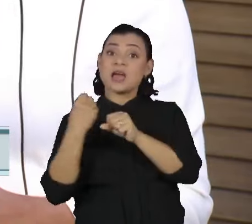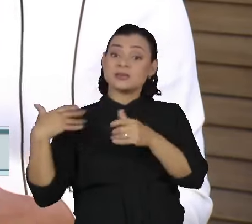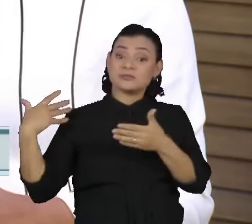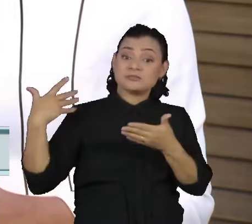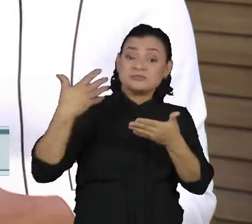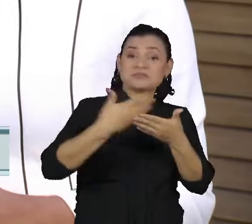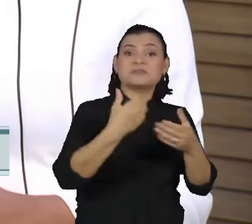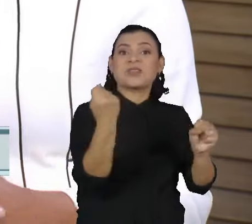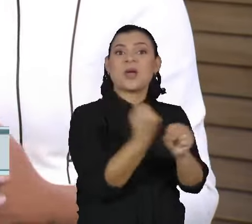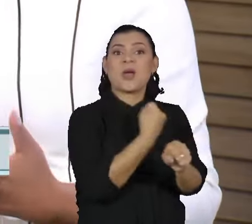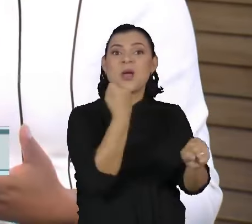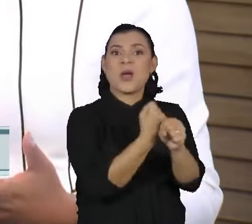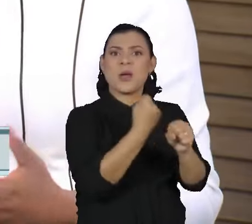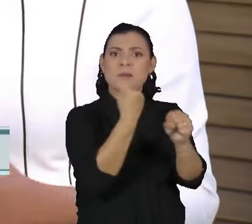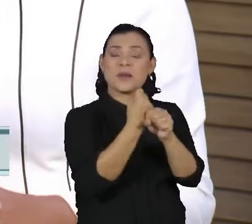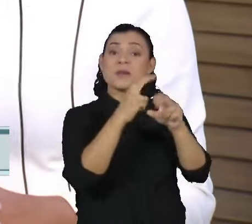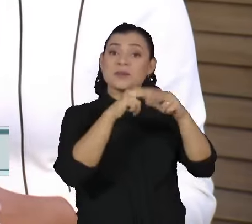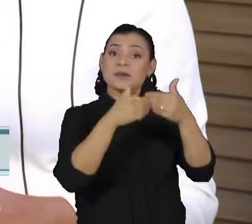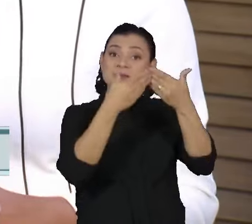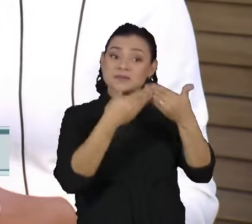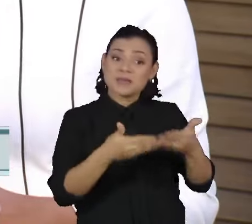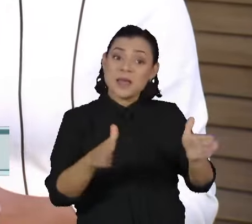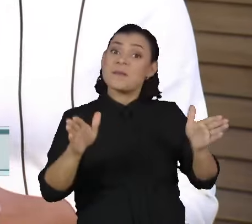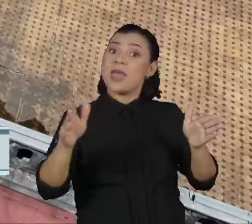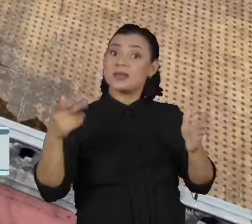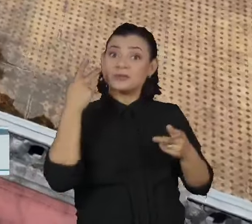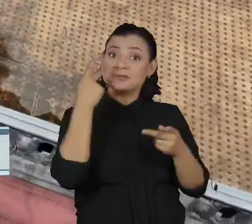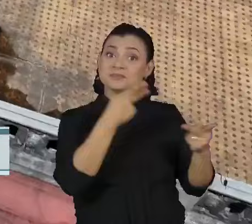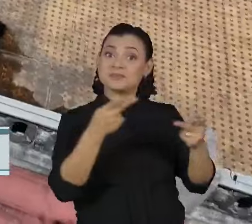E em comemoração, ele foi reaberto ao público.